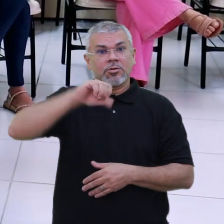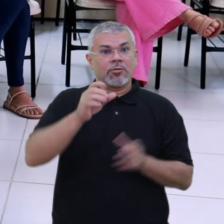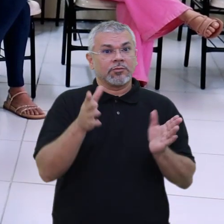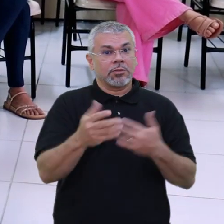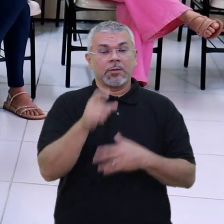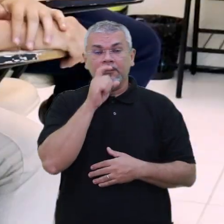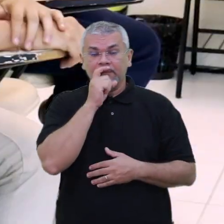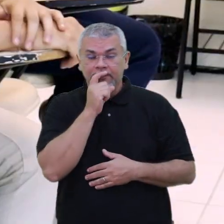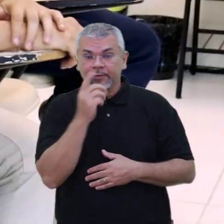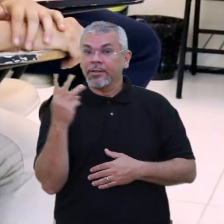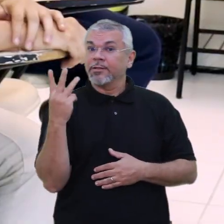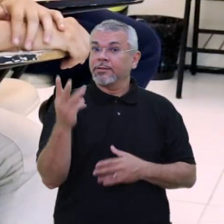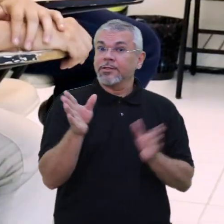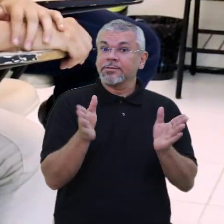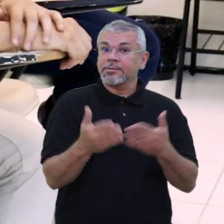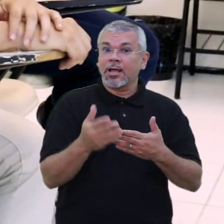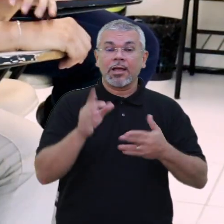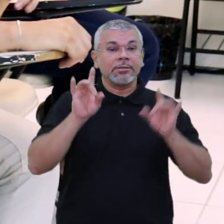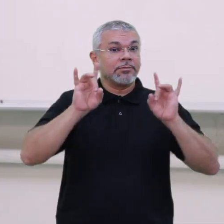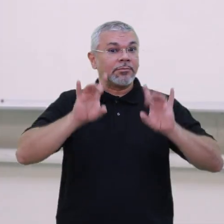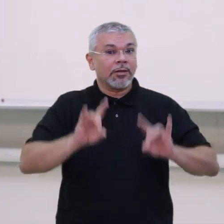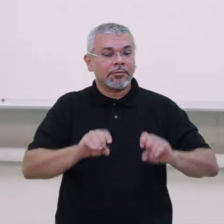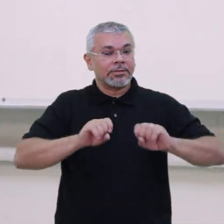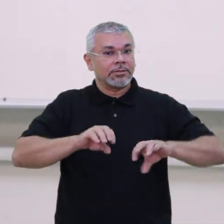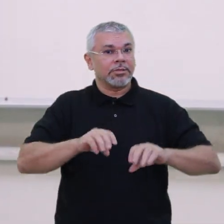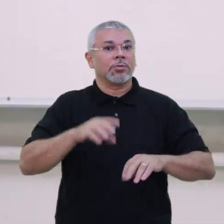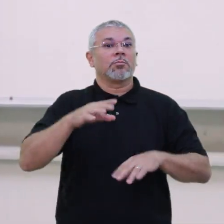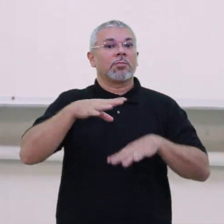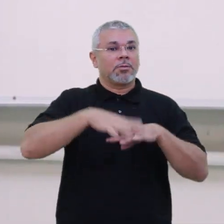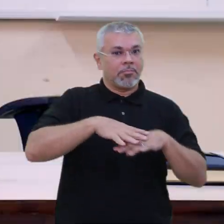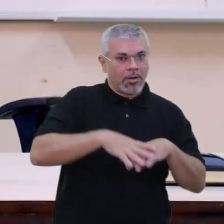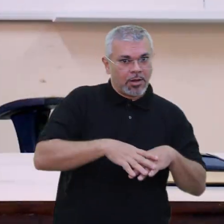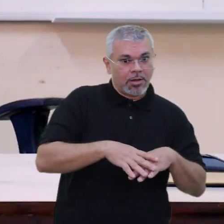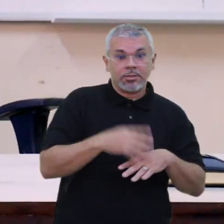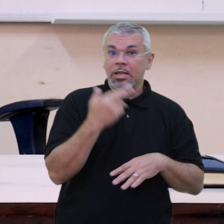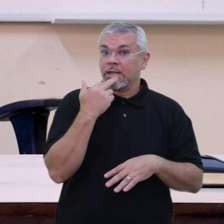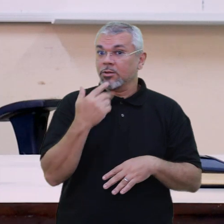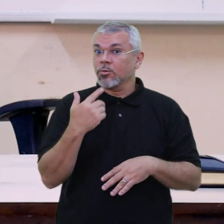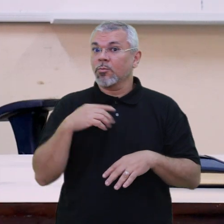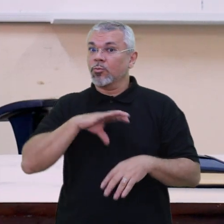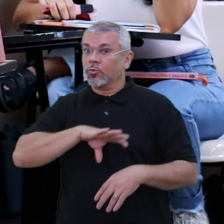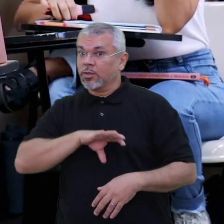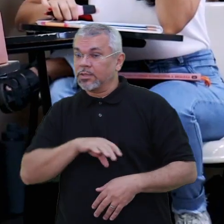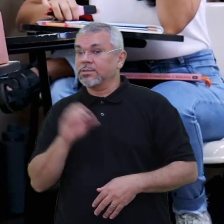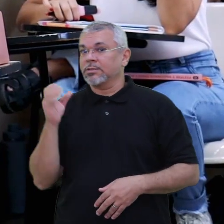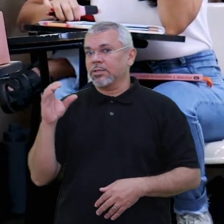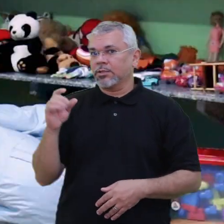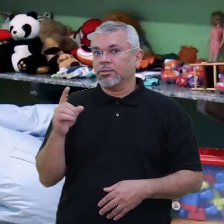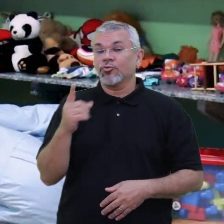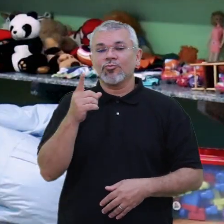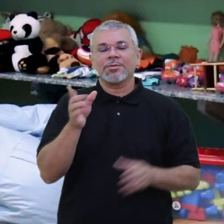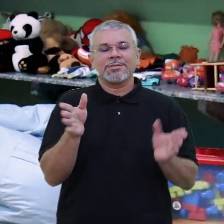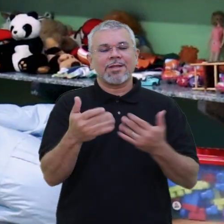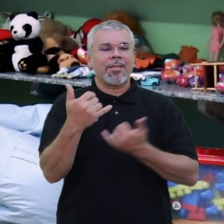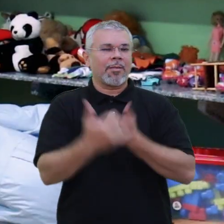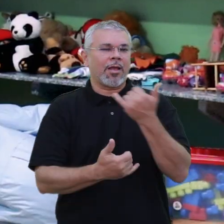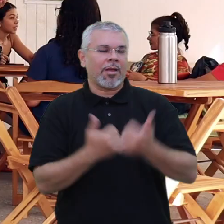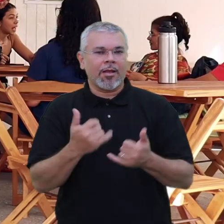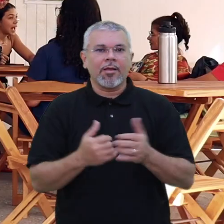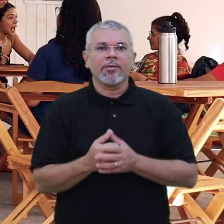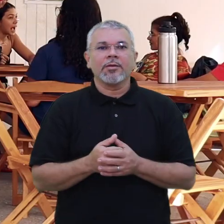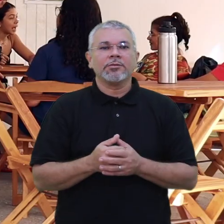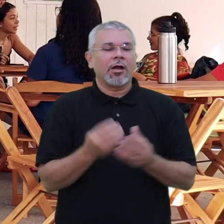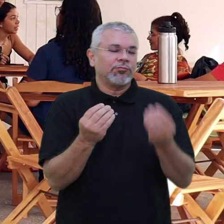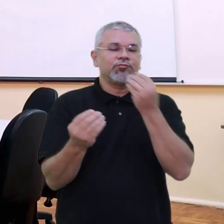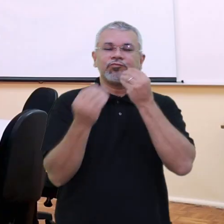climatizadas, três salas especializadas para o ensino de matemática, língua portuguesa e ciências, uma brinquedoteca,